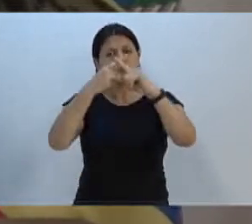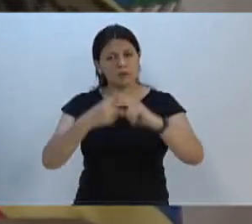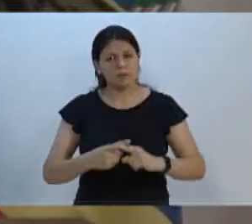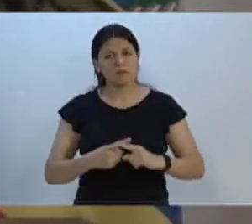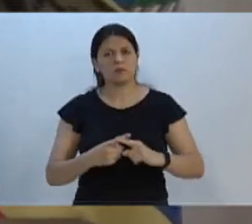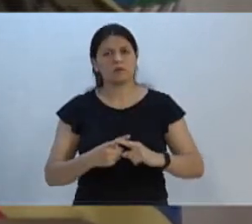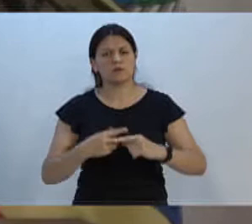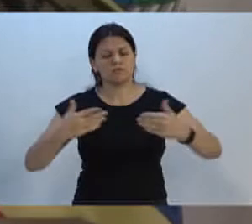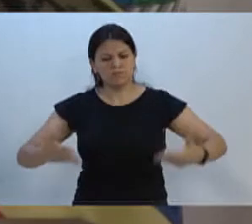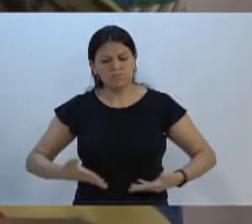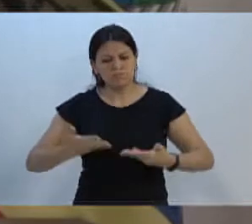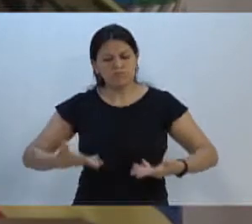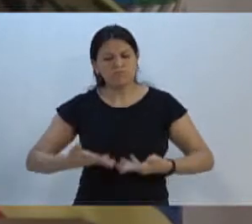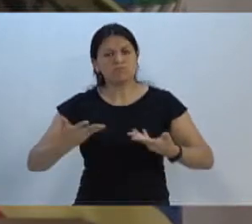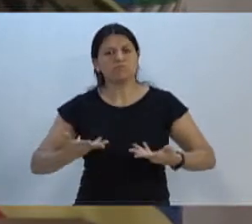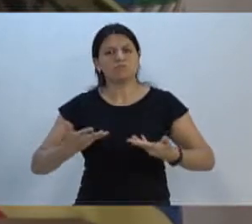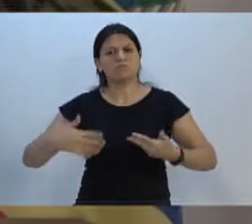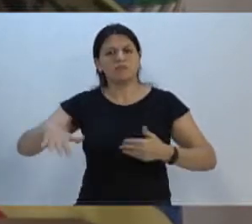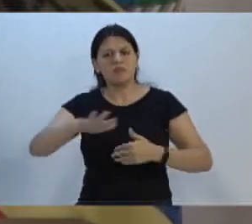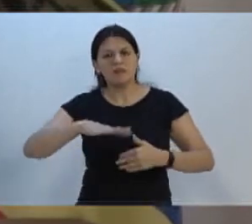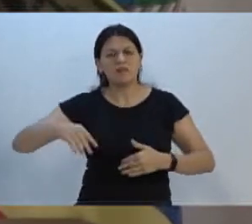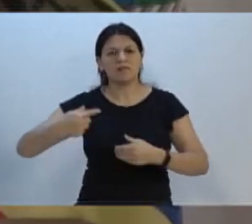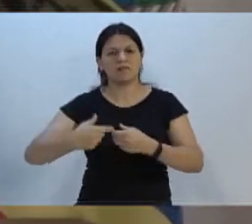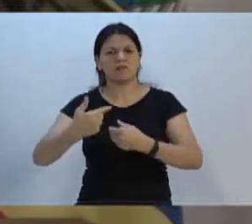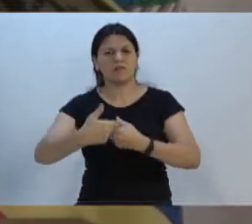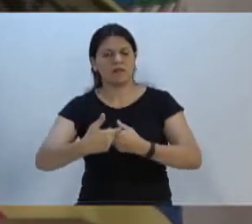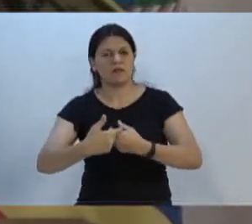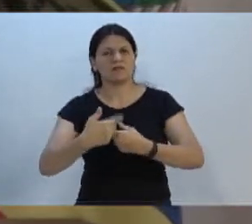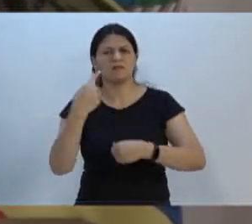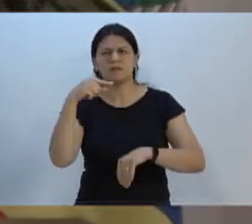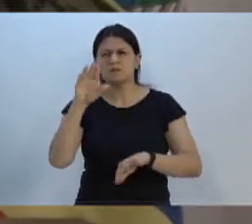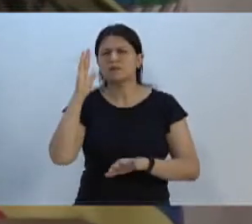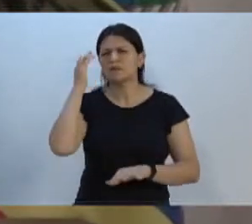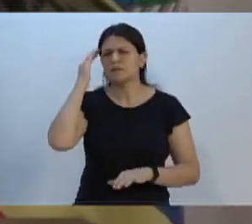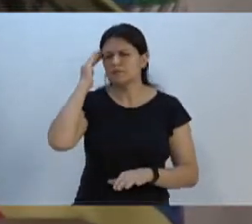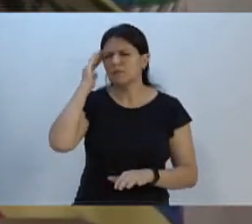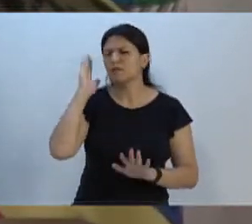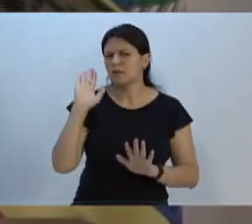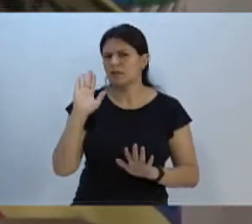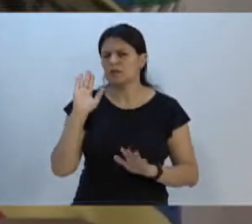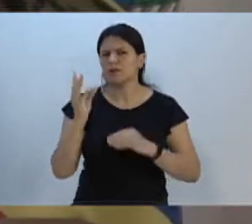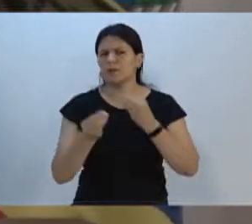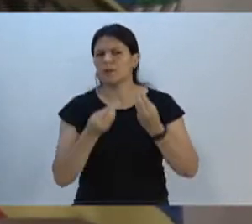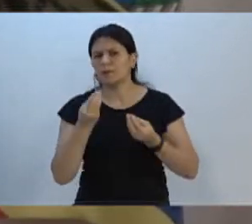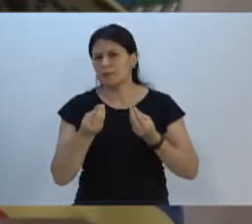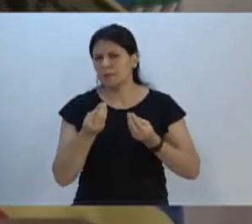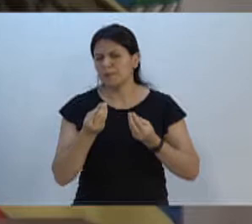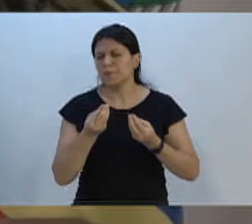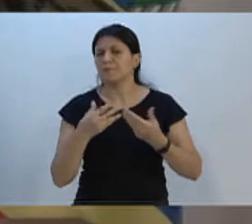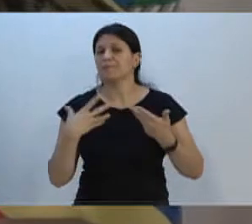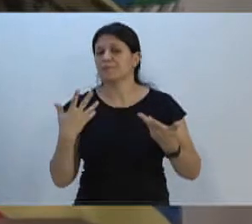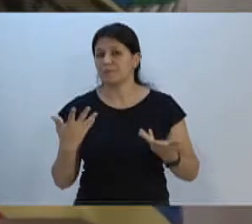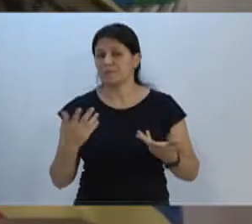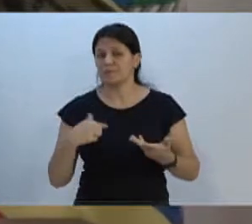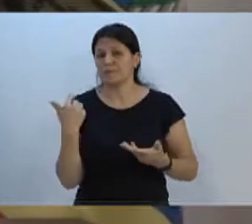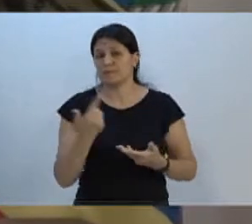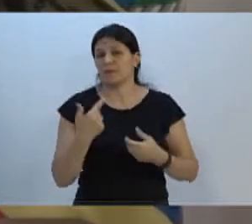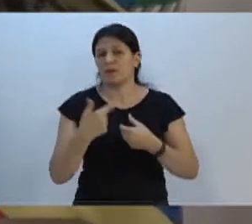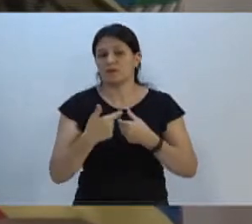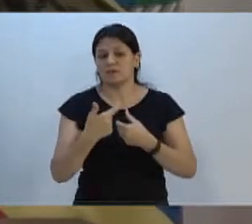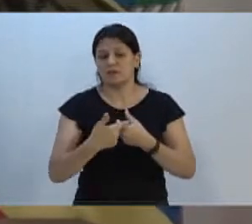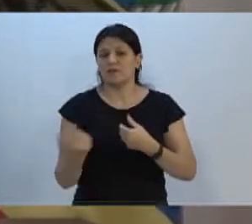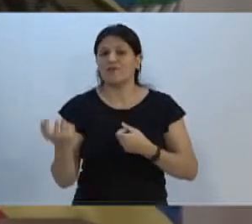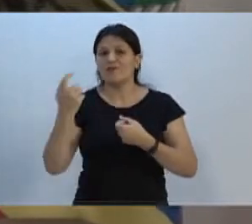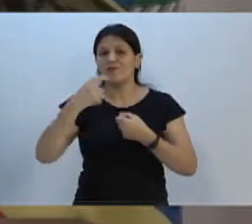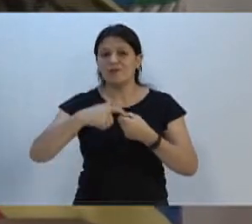motiva bastante o amador da nossa cidade, para vocês terem ideia e noção, nossa cidade voltou a ser